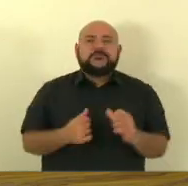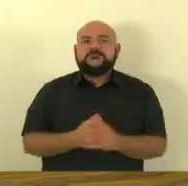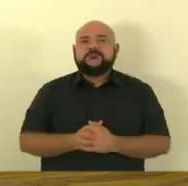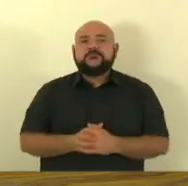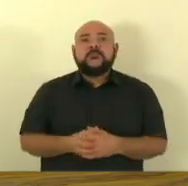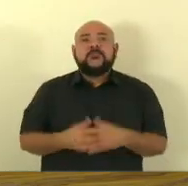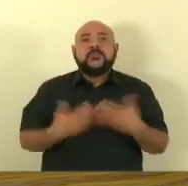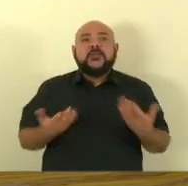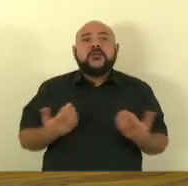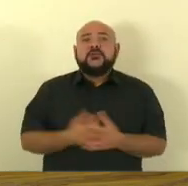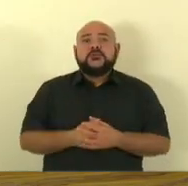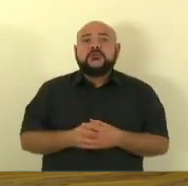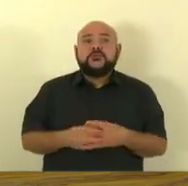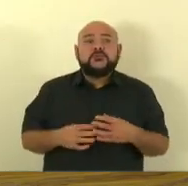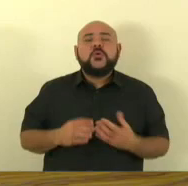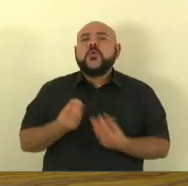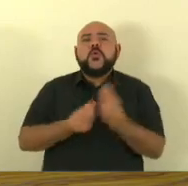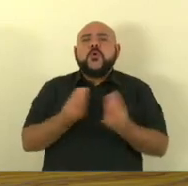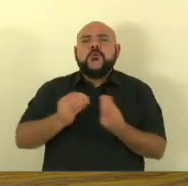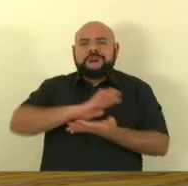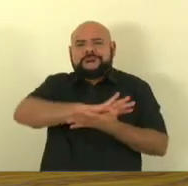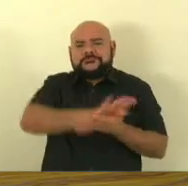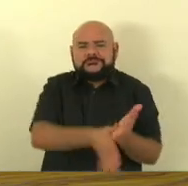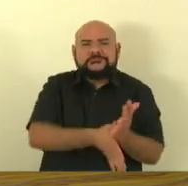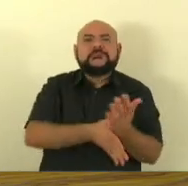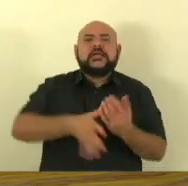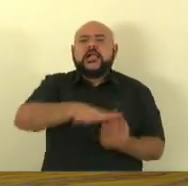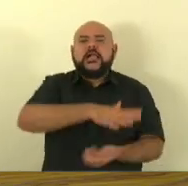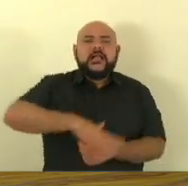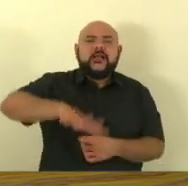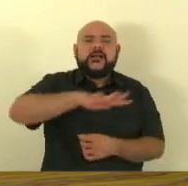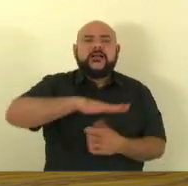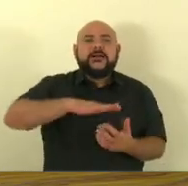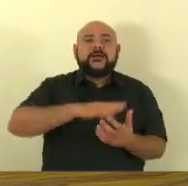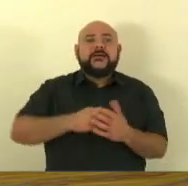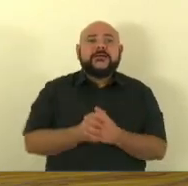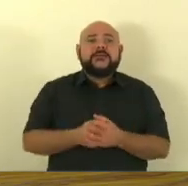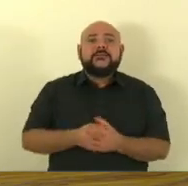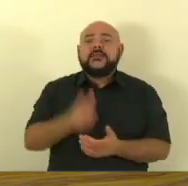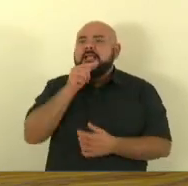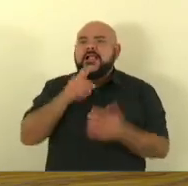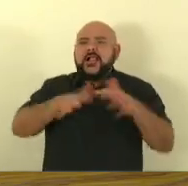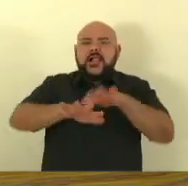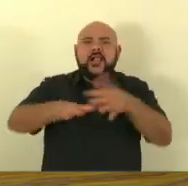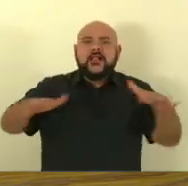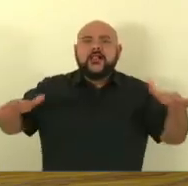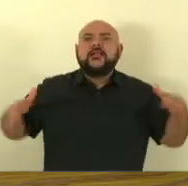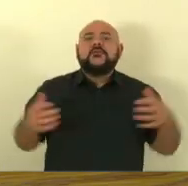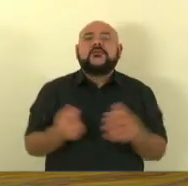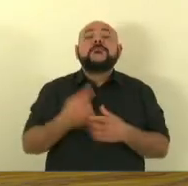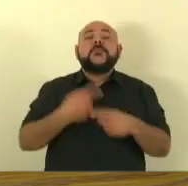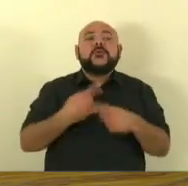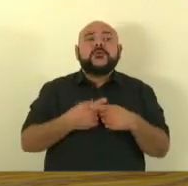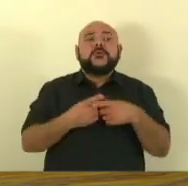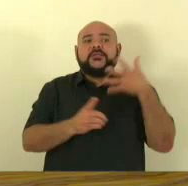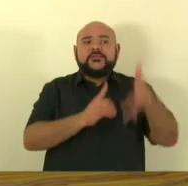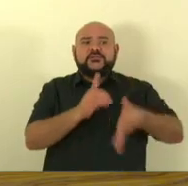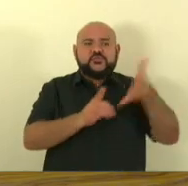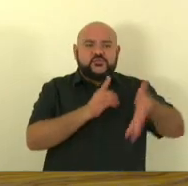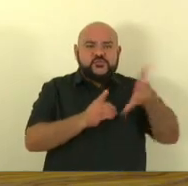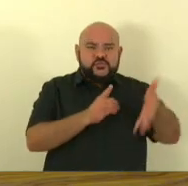destruir a capacidade produtiva de uma região litorânea do Espírito Santo sob esse discurso canalha